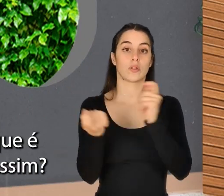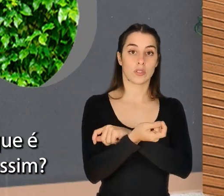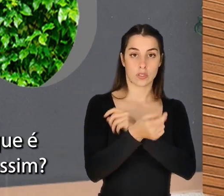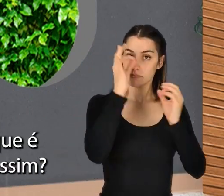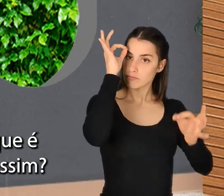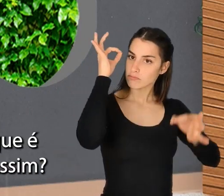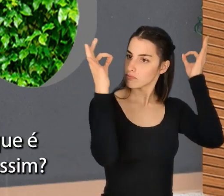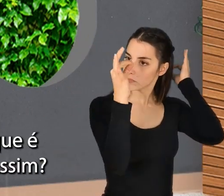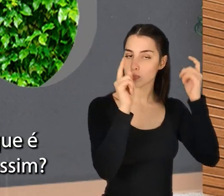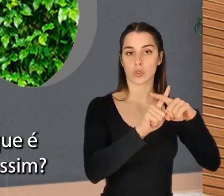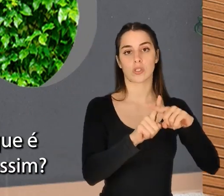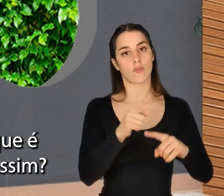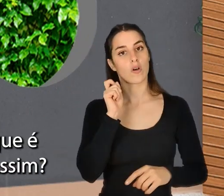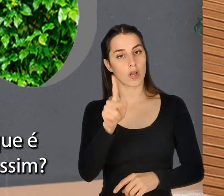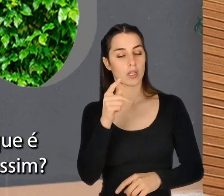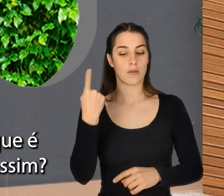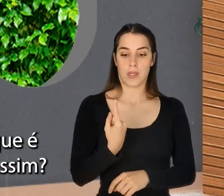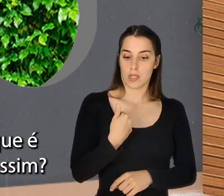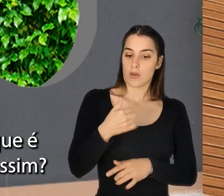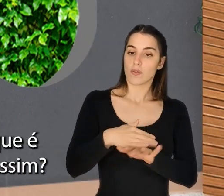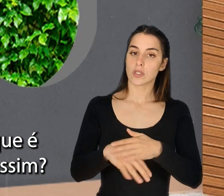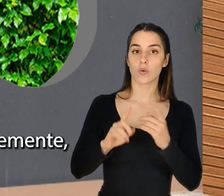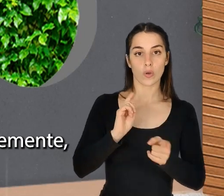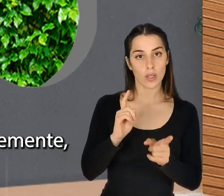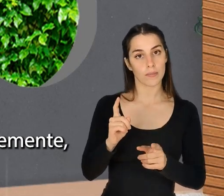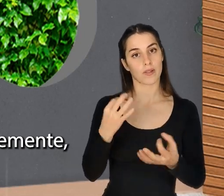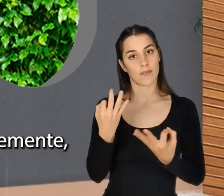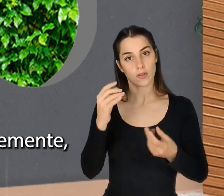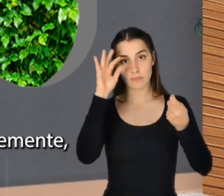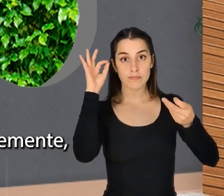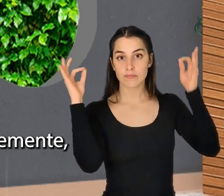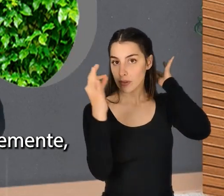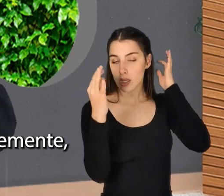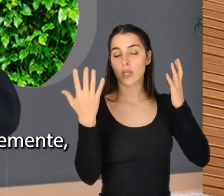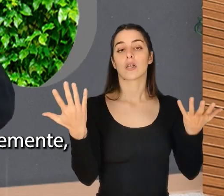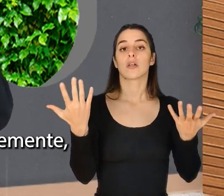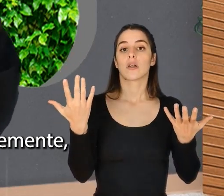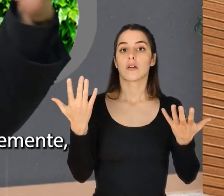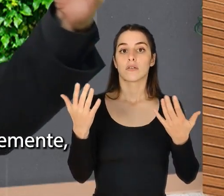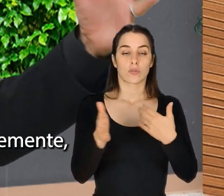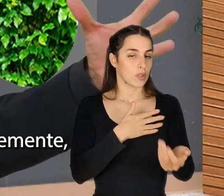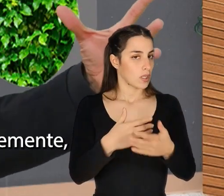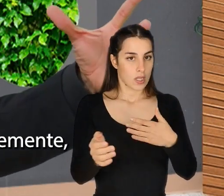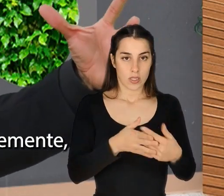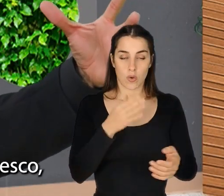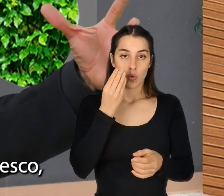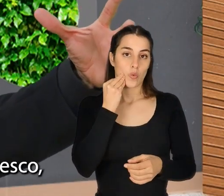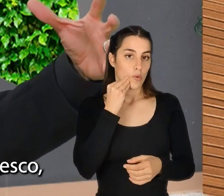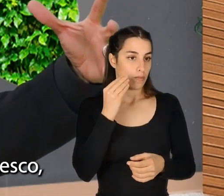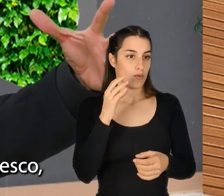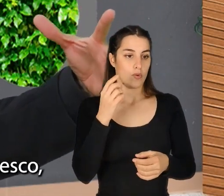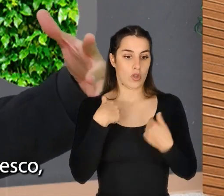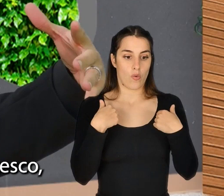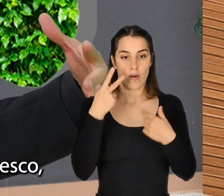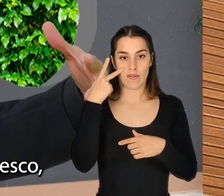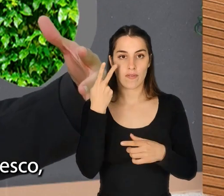lado positivo, ok? O que é que eu preciso de fazer para não estar assim? O que é que eu posso fazer, independentemente, mais uma vez, de tudo aquilo que eu estou